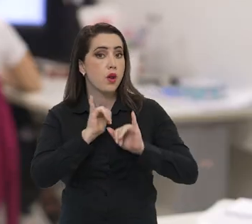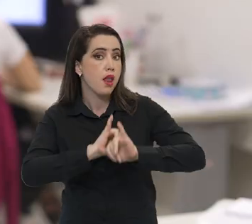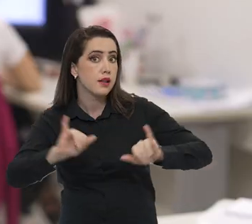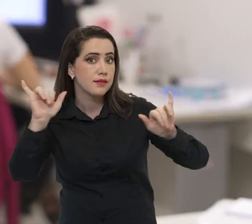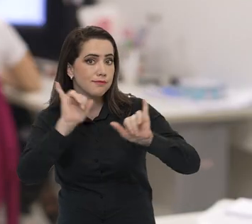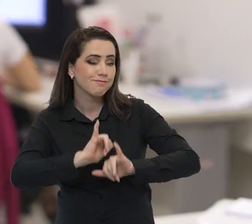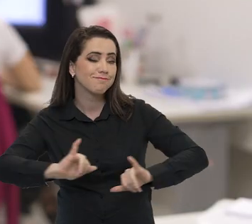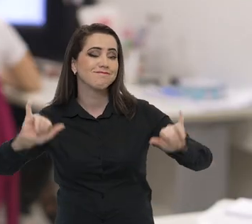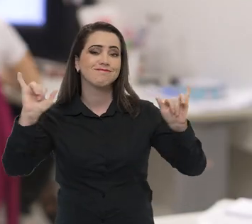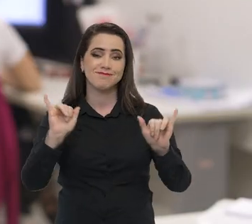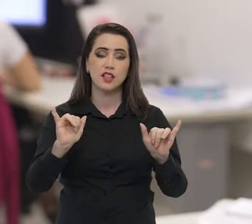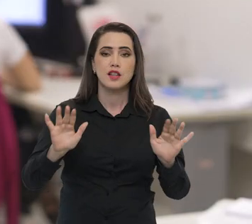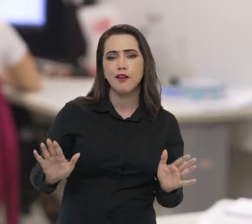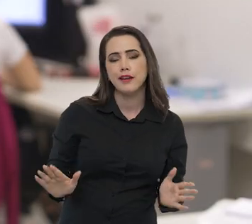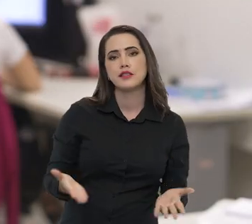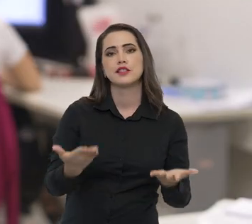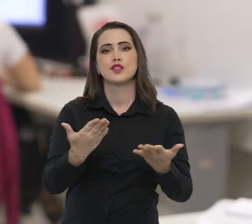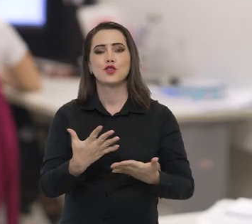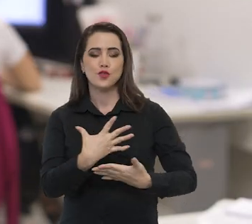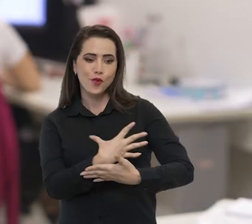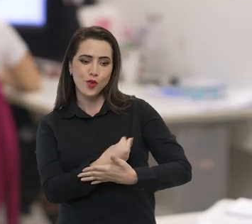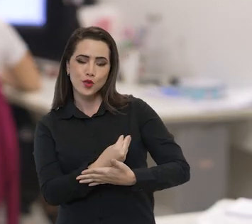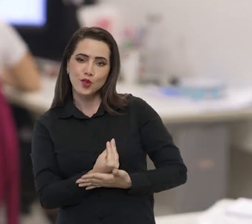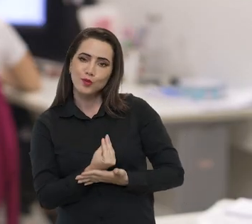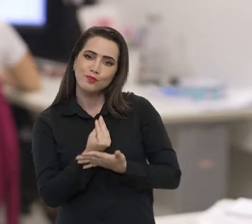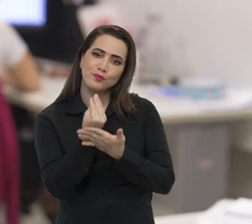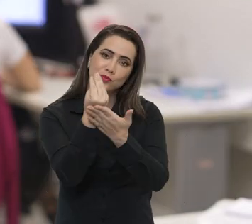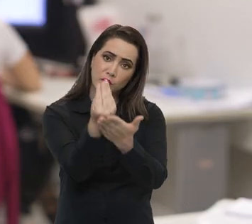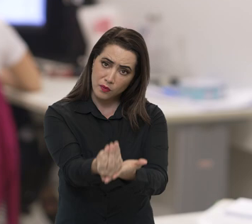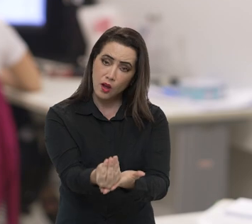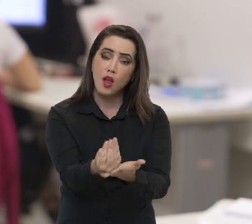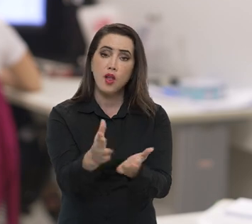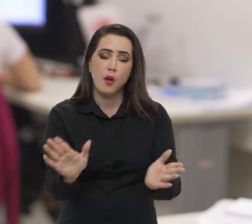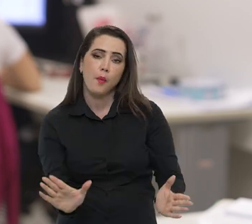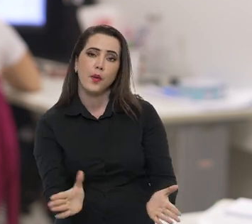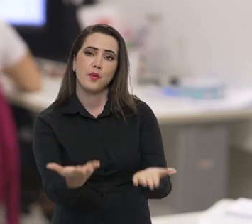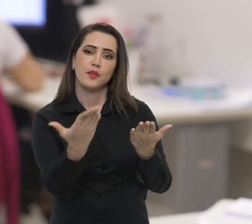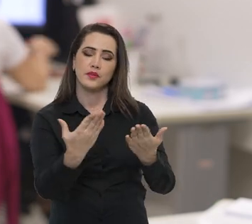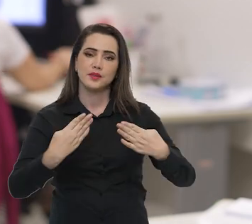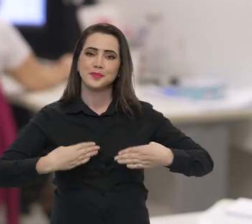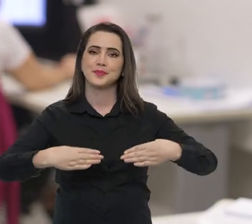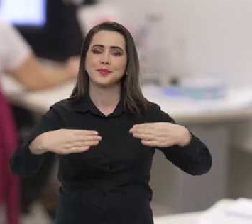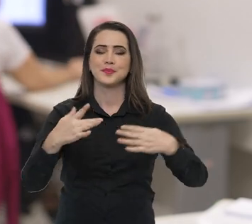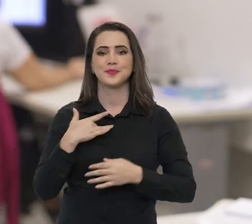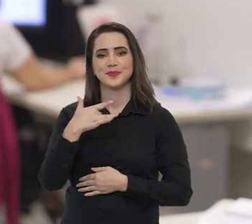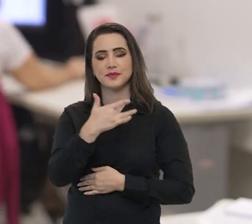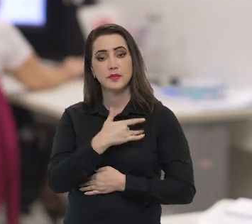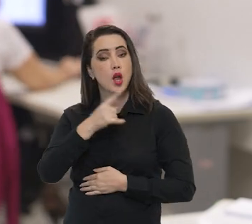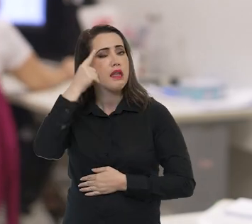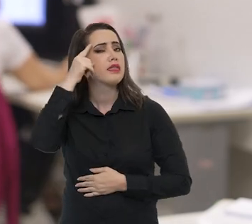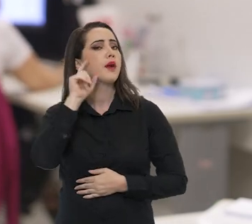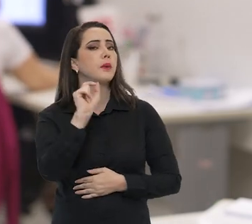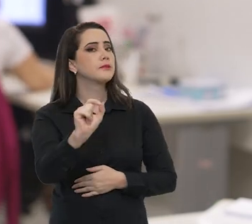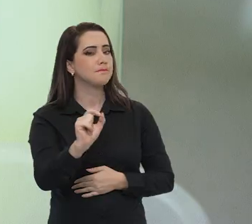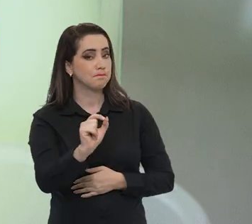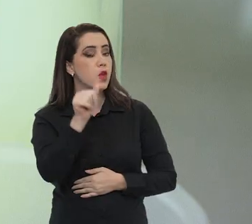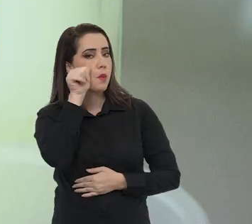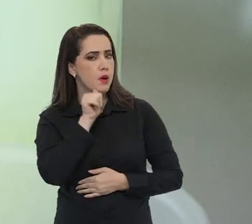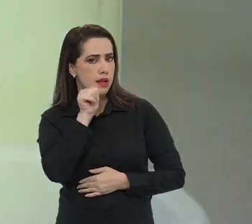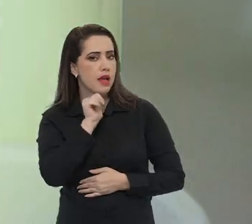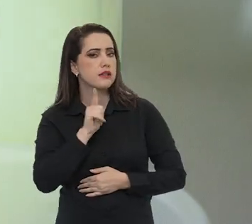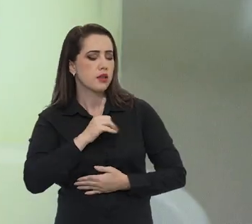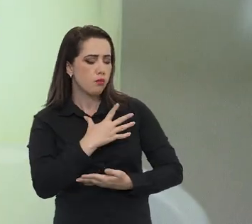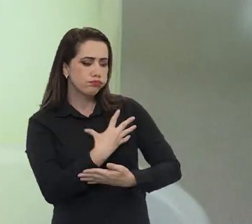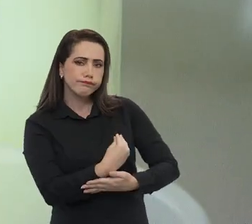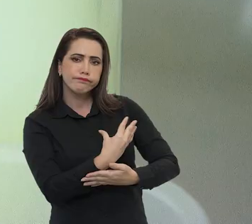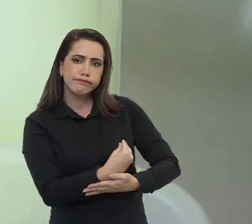governo está lançando a campanha nacional de incentivo à doação de leite materno, promovida pelo Ministério da Saúde. A